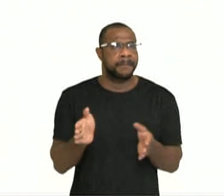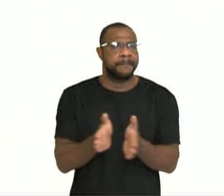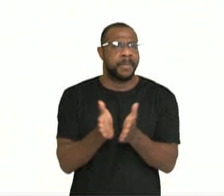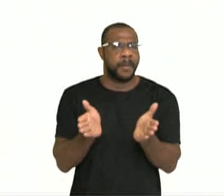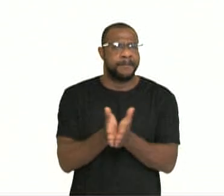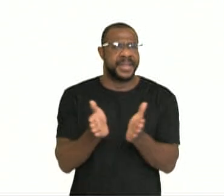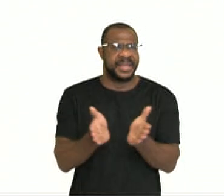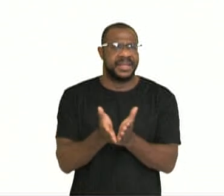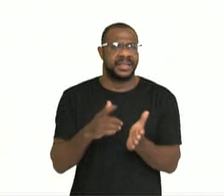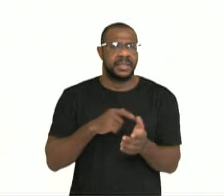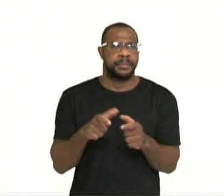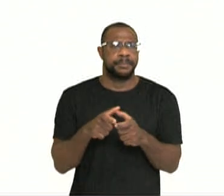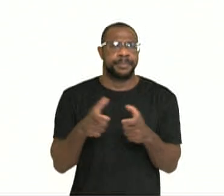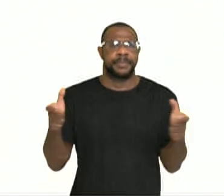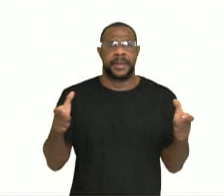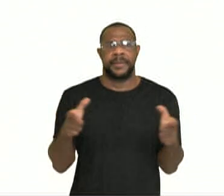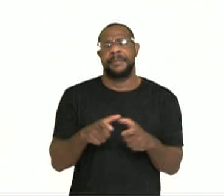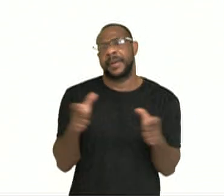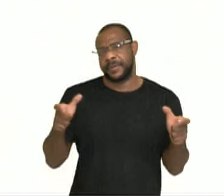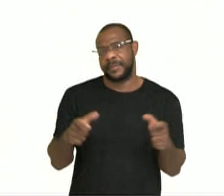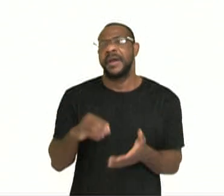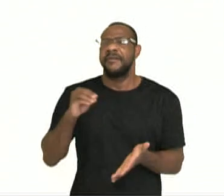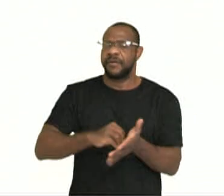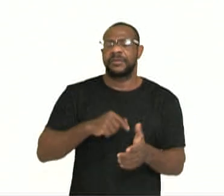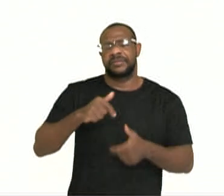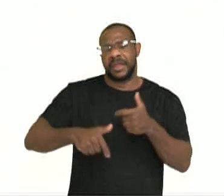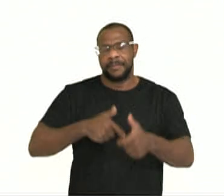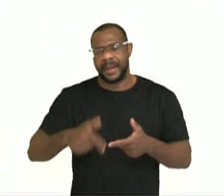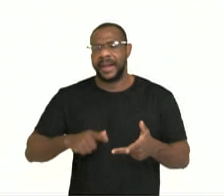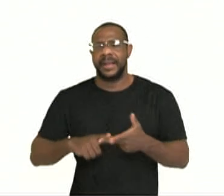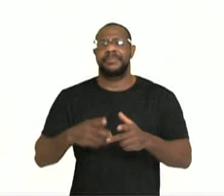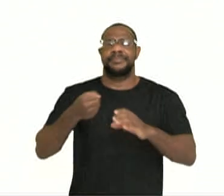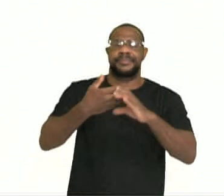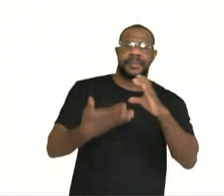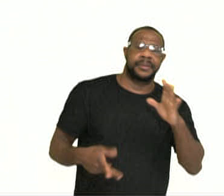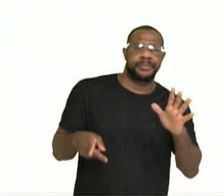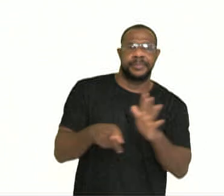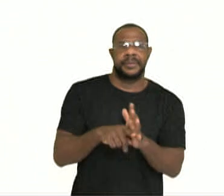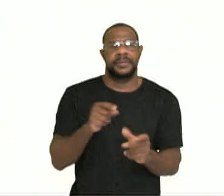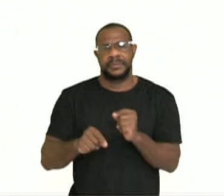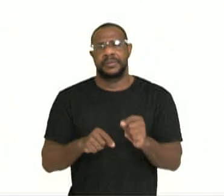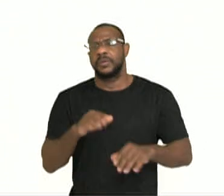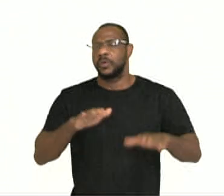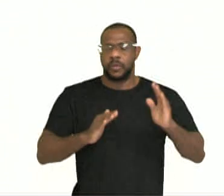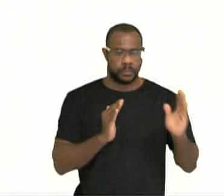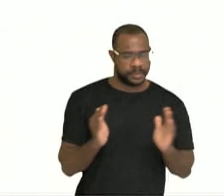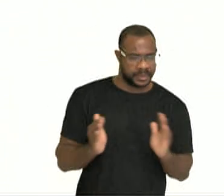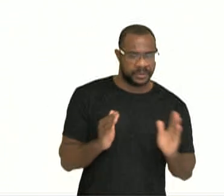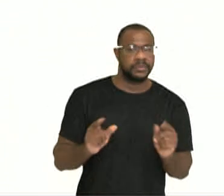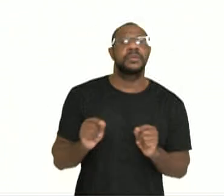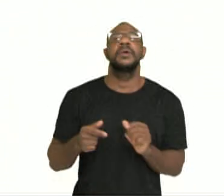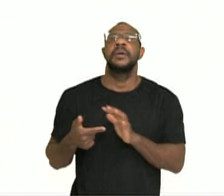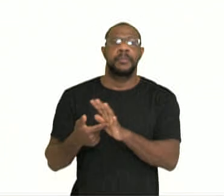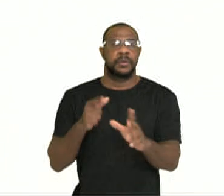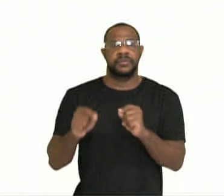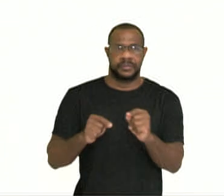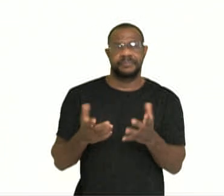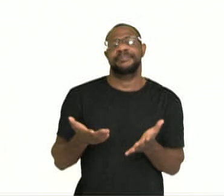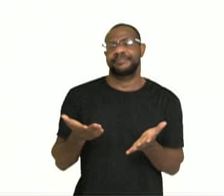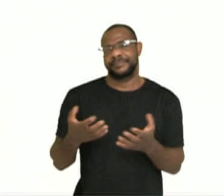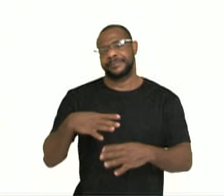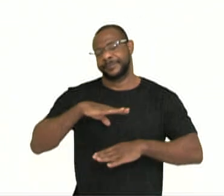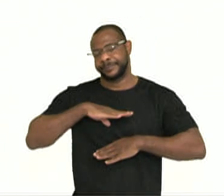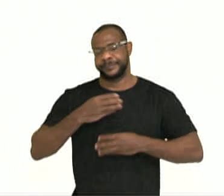falta de emprego, geração de emprego, em função de alguma característica específica de um dado momento, levará a essa situação.